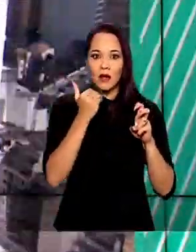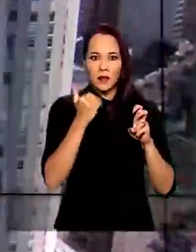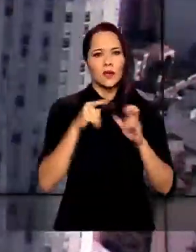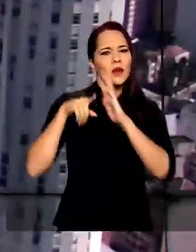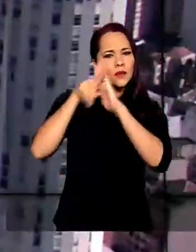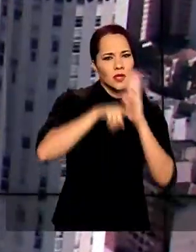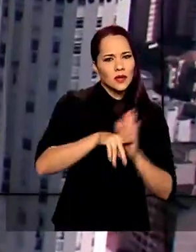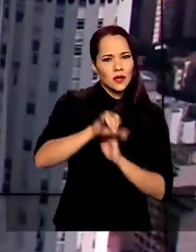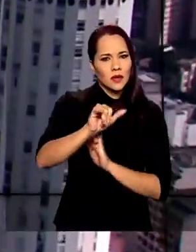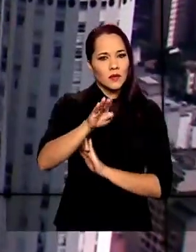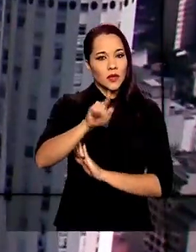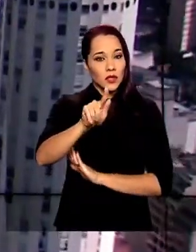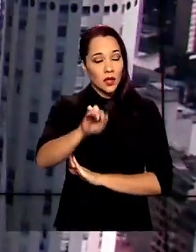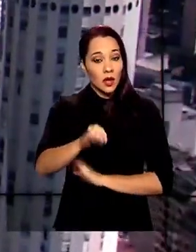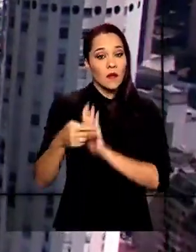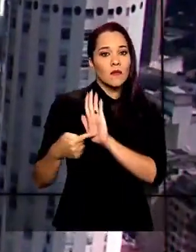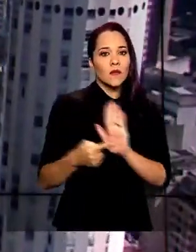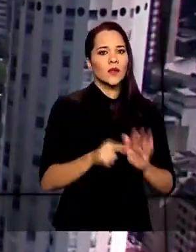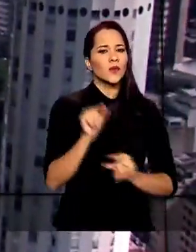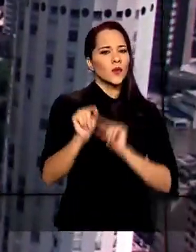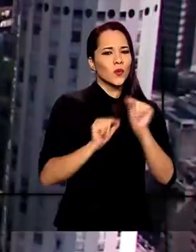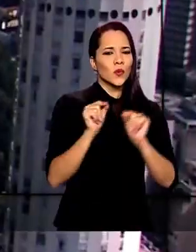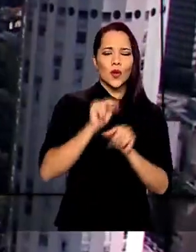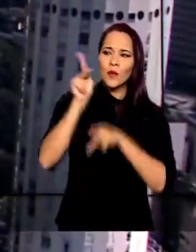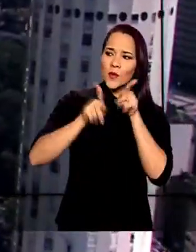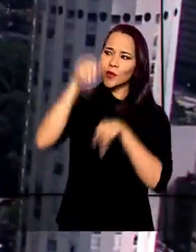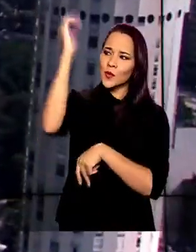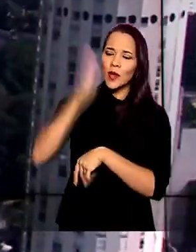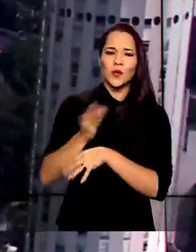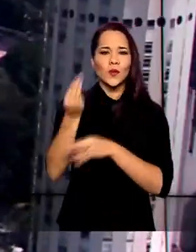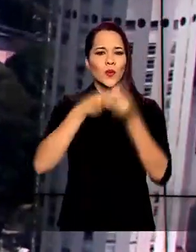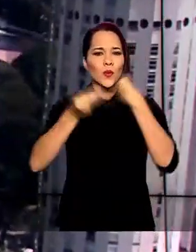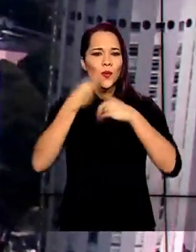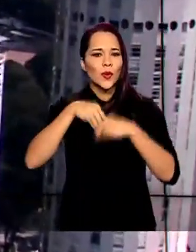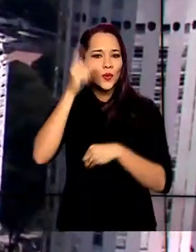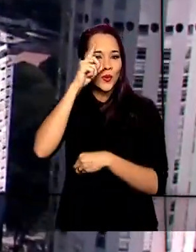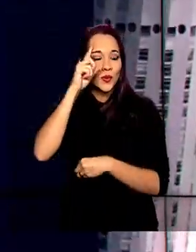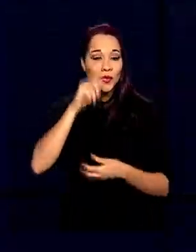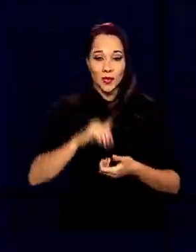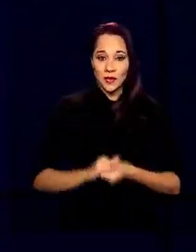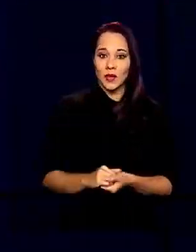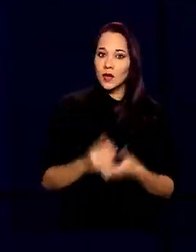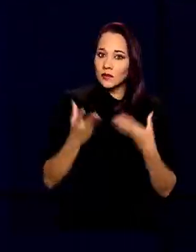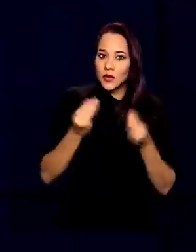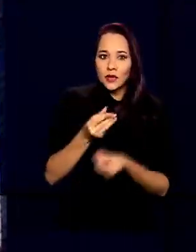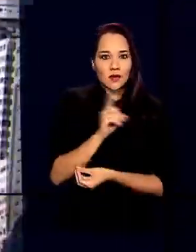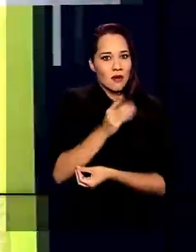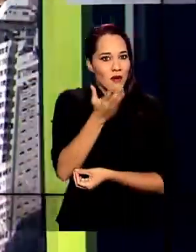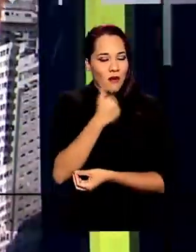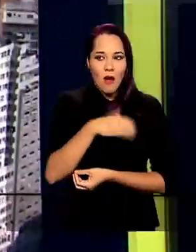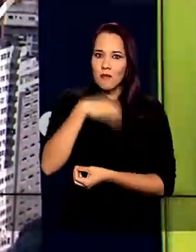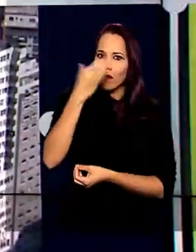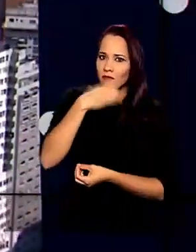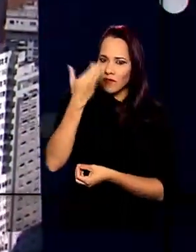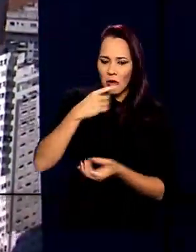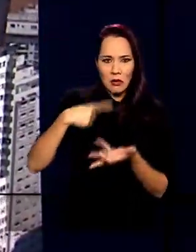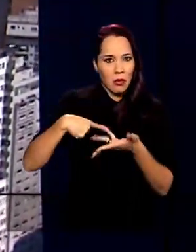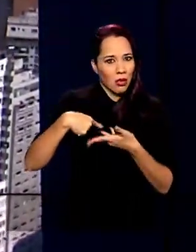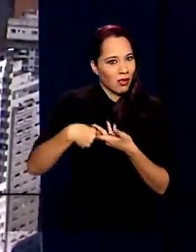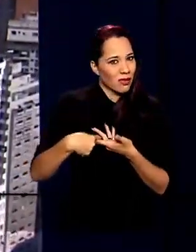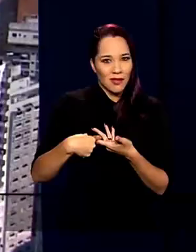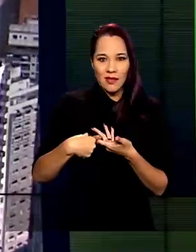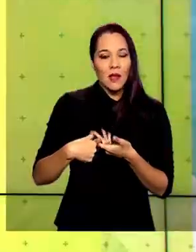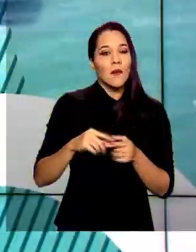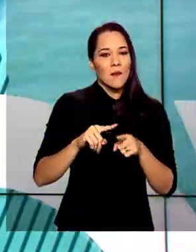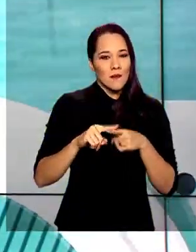pesquisa do IBGE mostra o que os brasileiros estão consumindo no dia a dia. A maioria não come frutas, legumes e verduras,